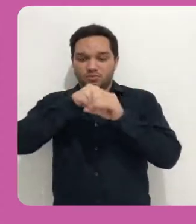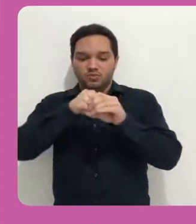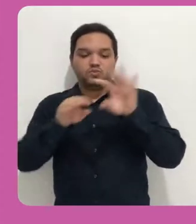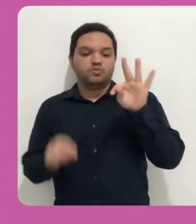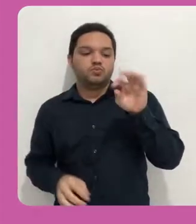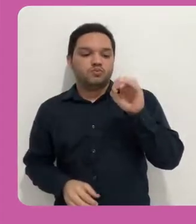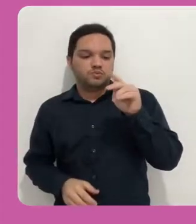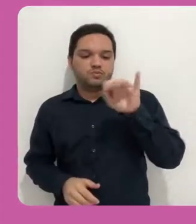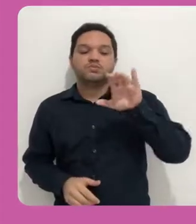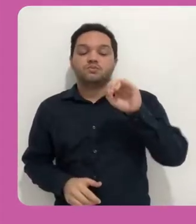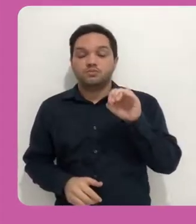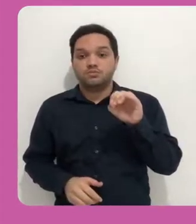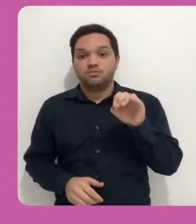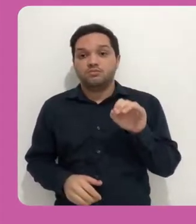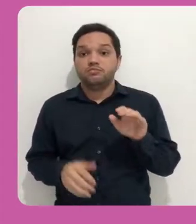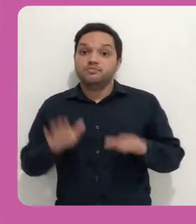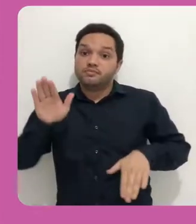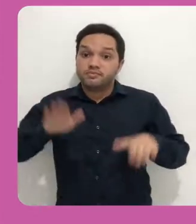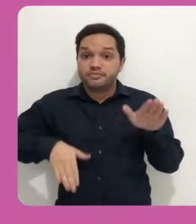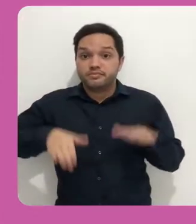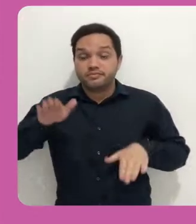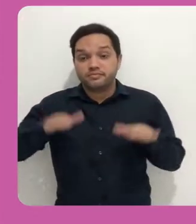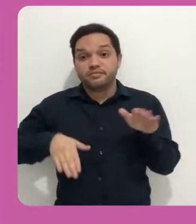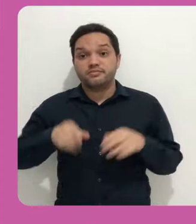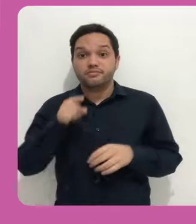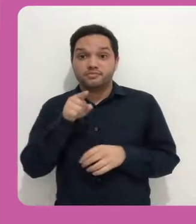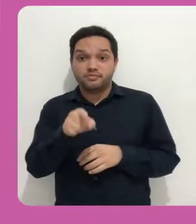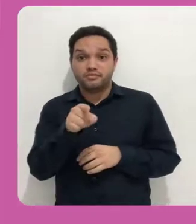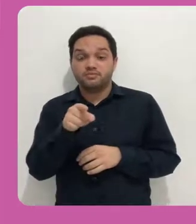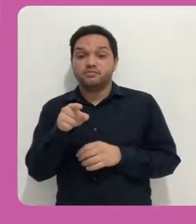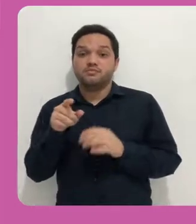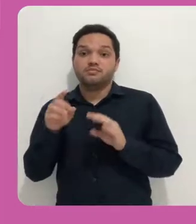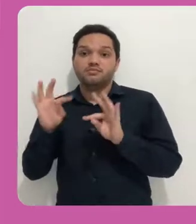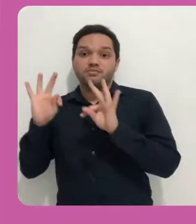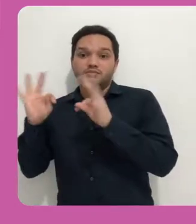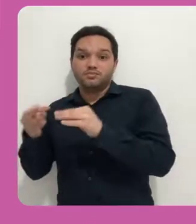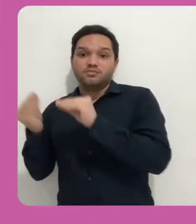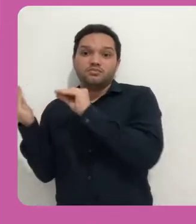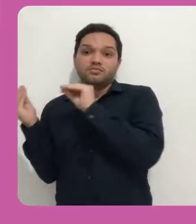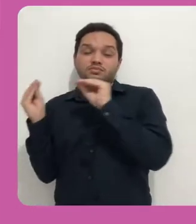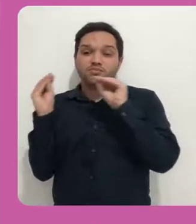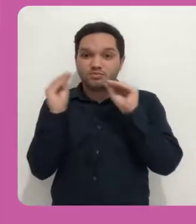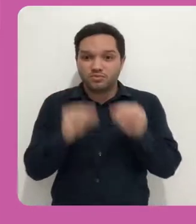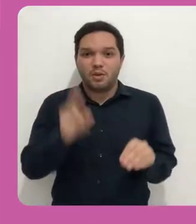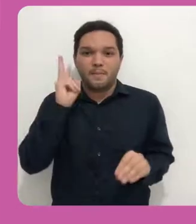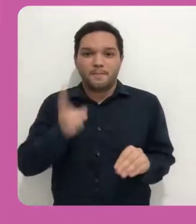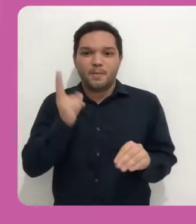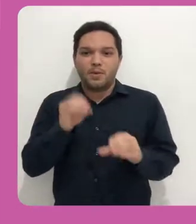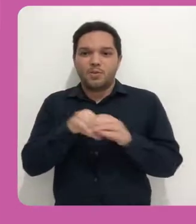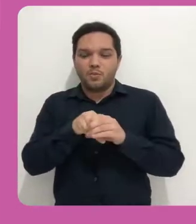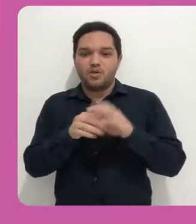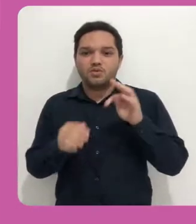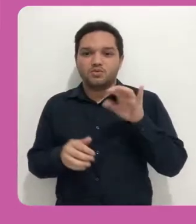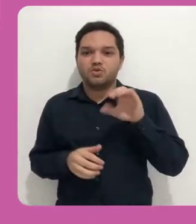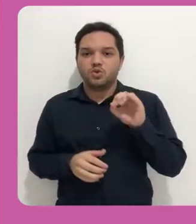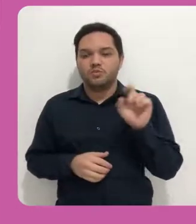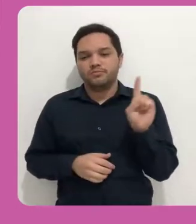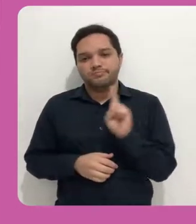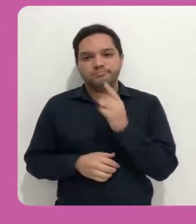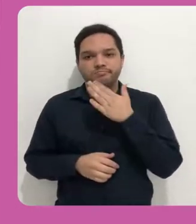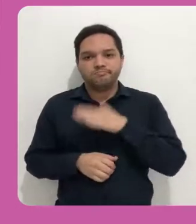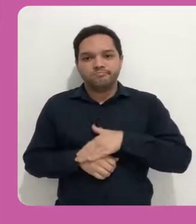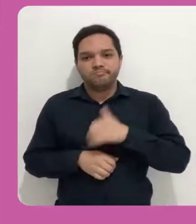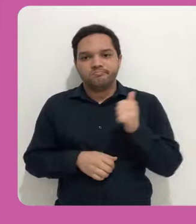talvez não seja o caso de colocar todos esses arquivos no mesmo tópico aparecendo para ele.